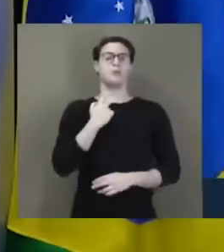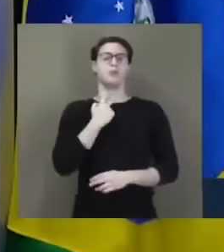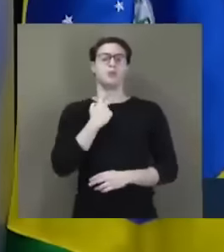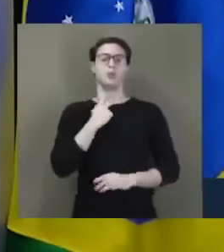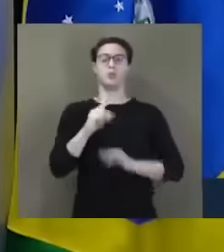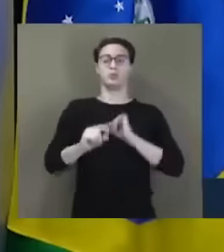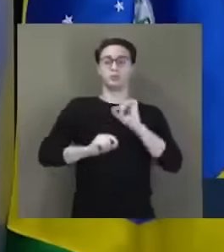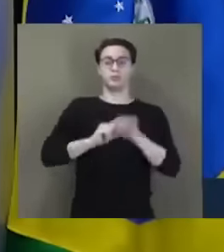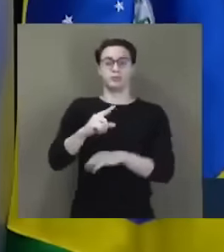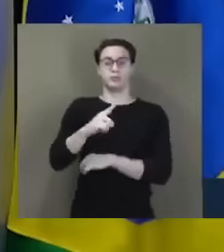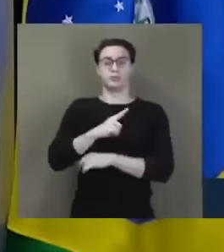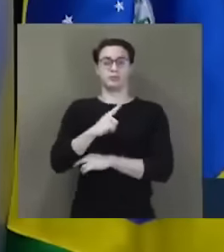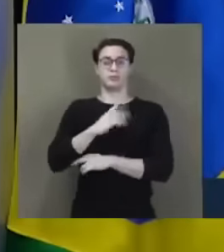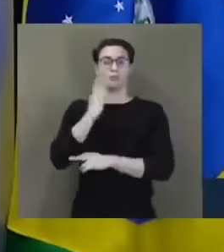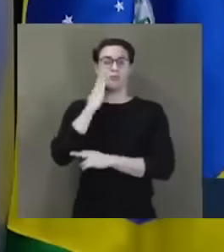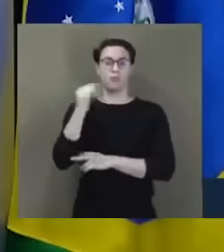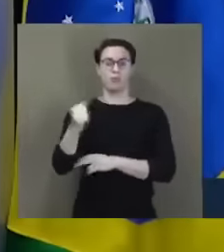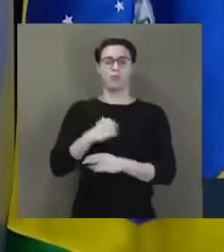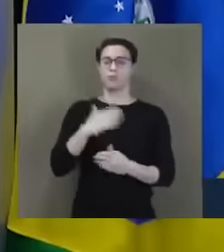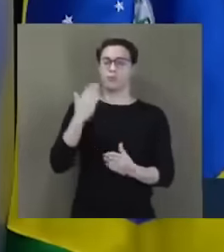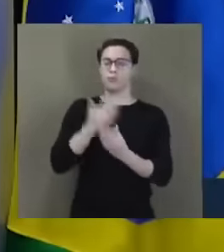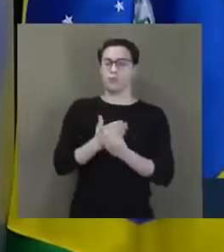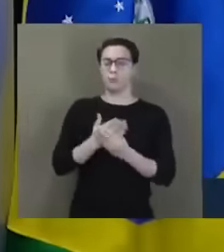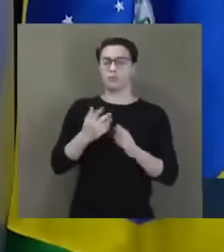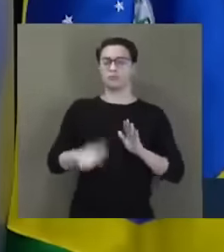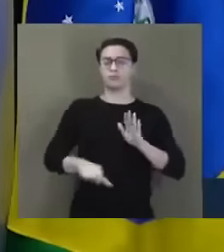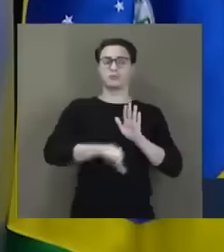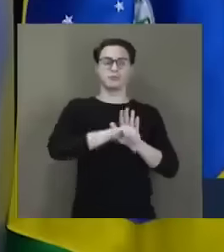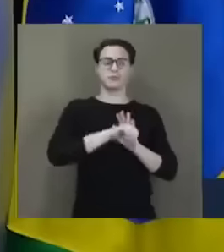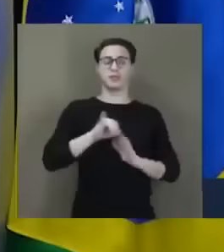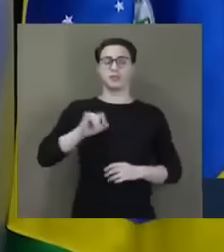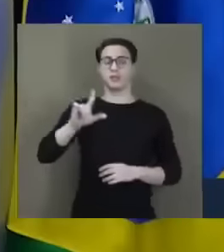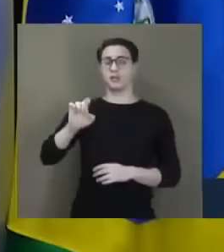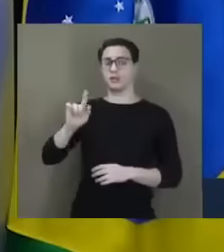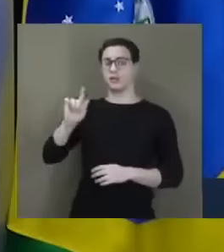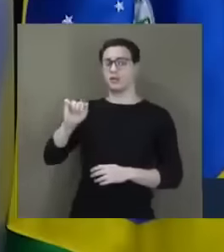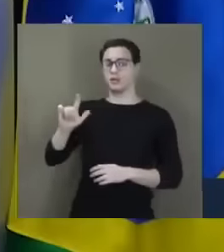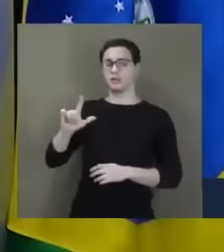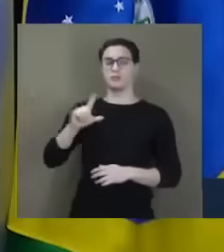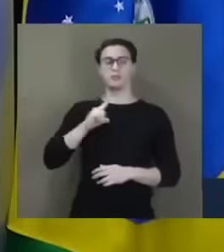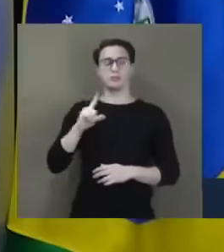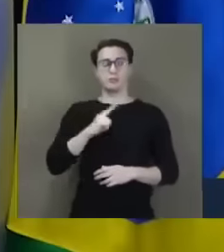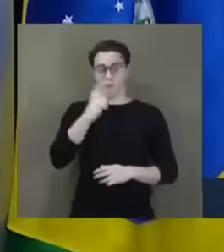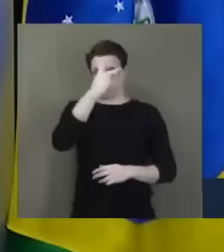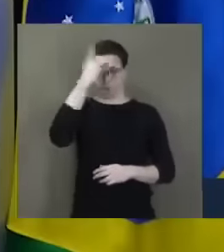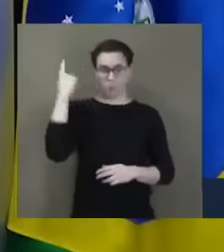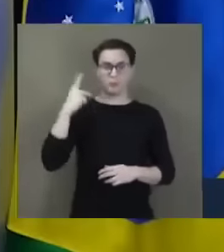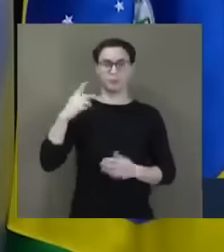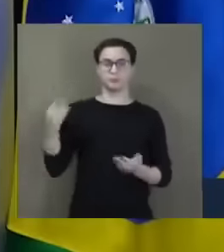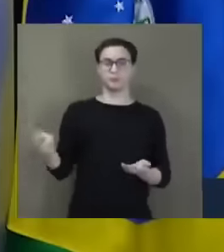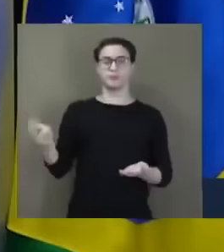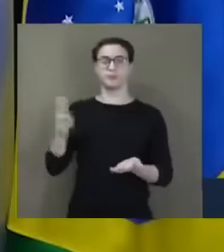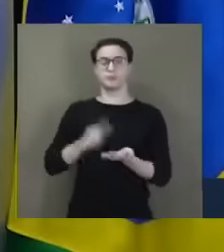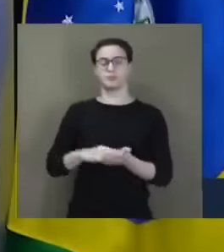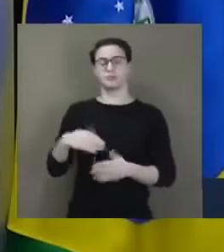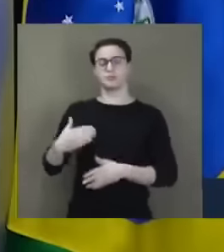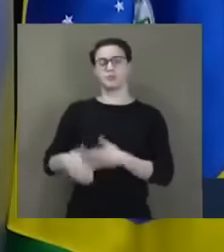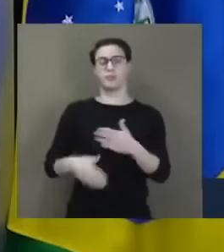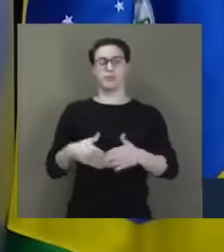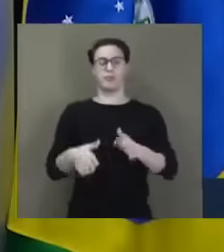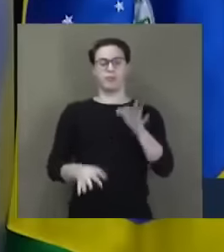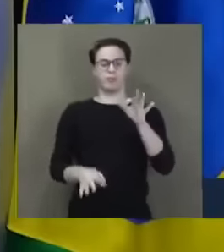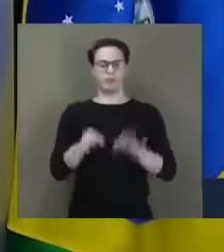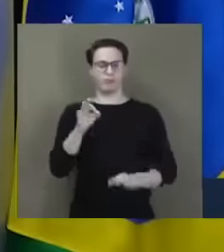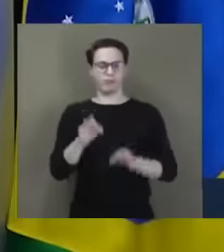arbitrária de processos ilegais que atingem seus integrantes ao largo da justiça militar.